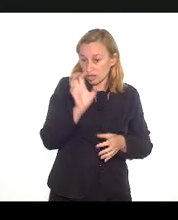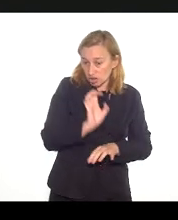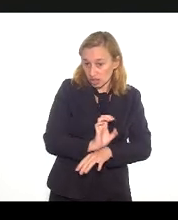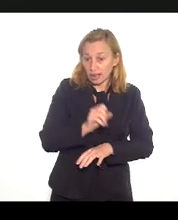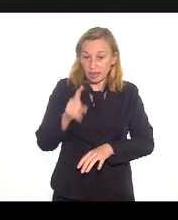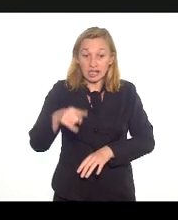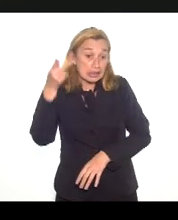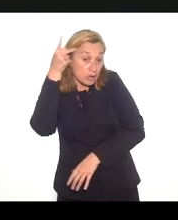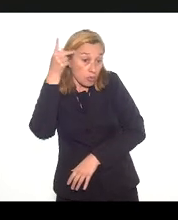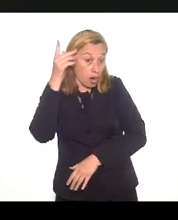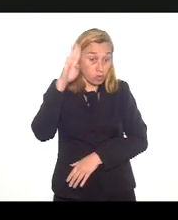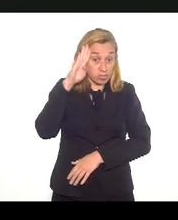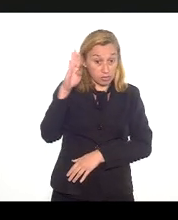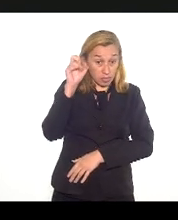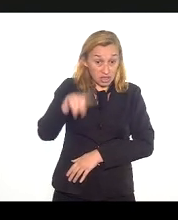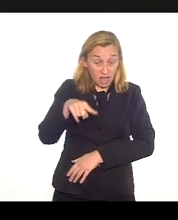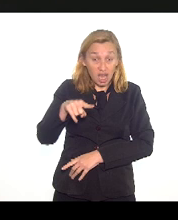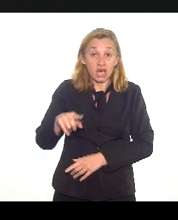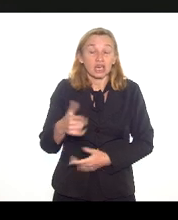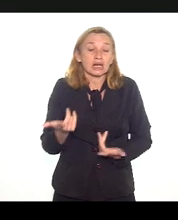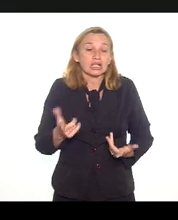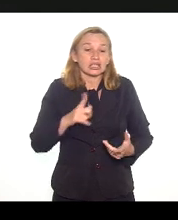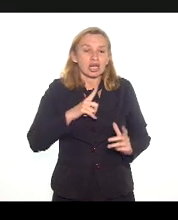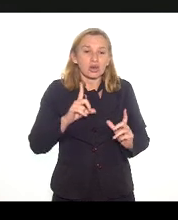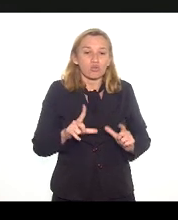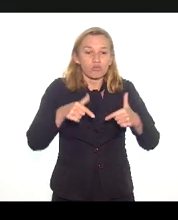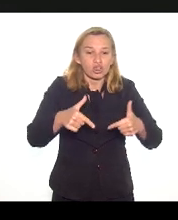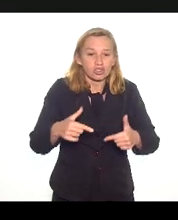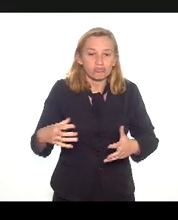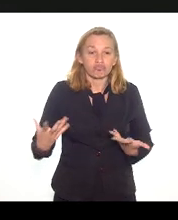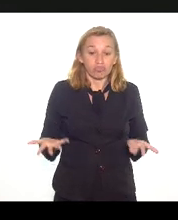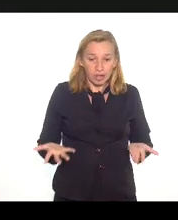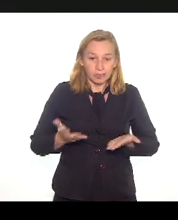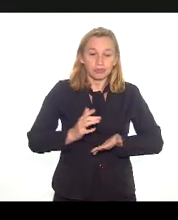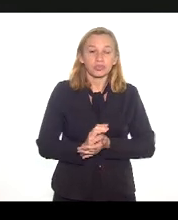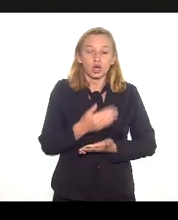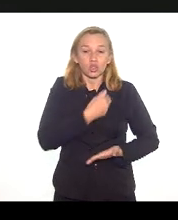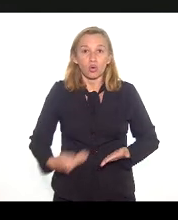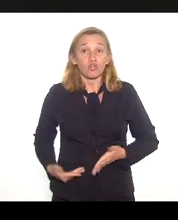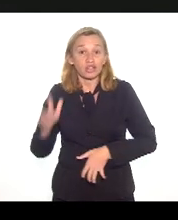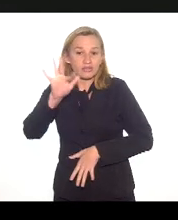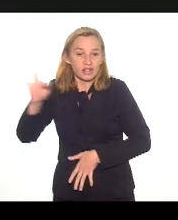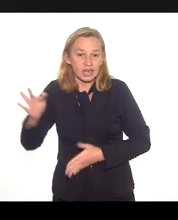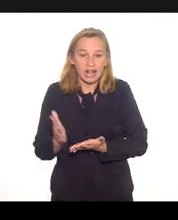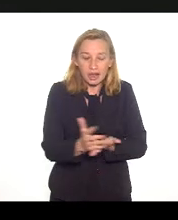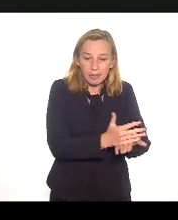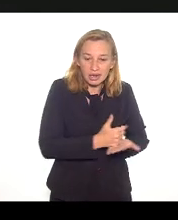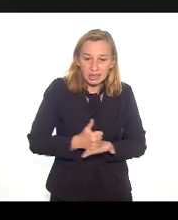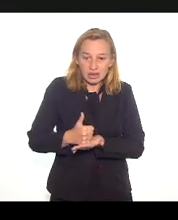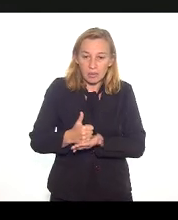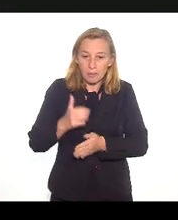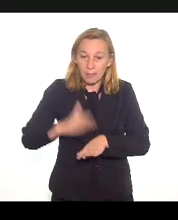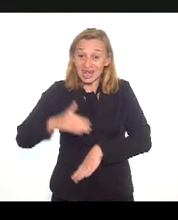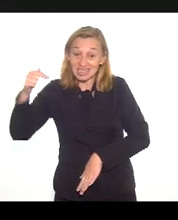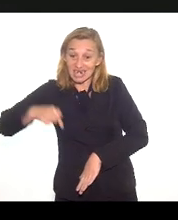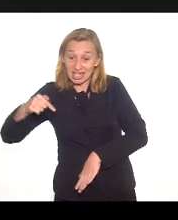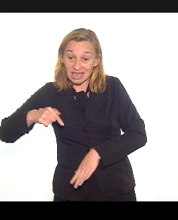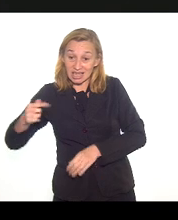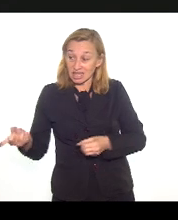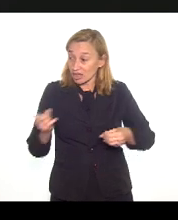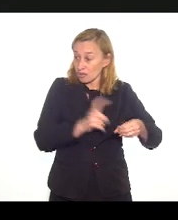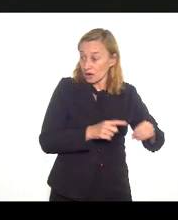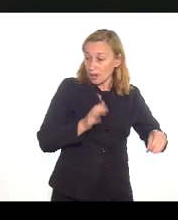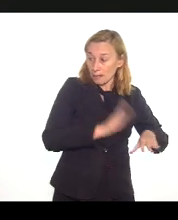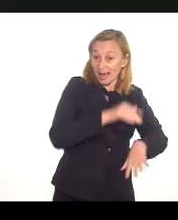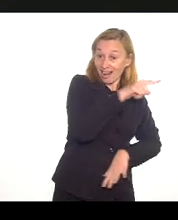principalmente, a gente tem uma situação atípica do governo federal arrecadar muito aqui e devolver bastante